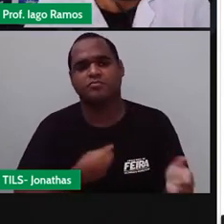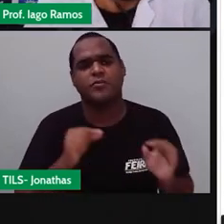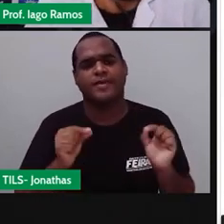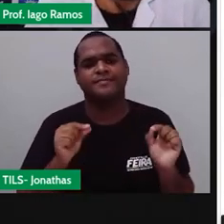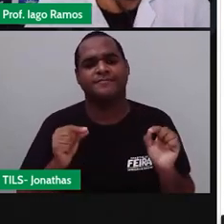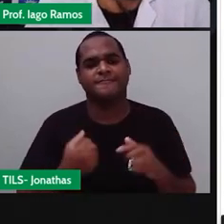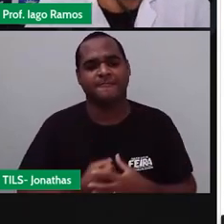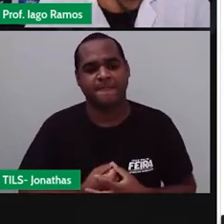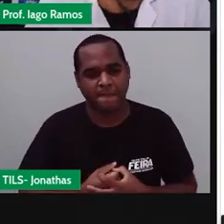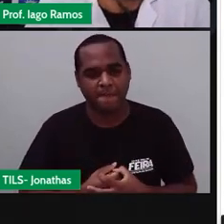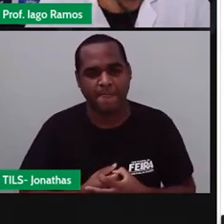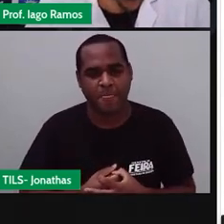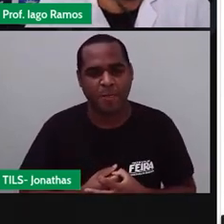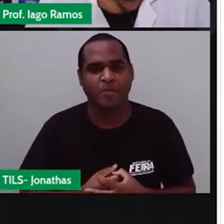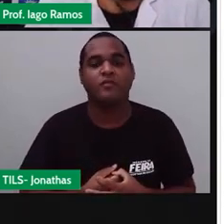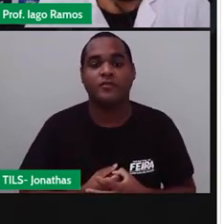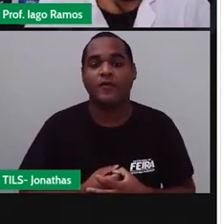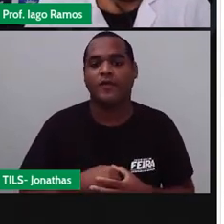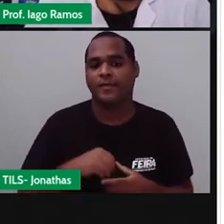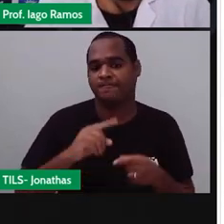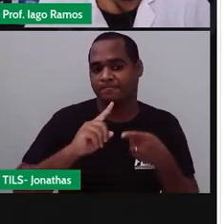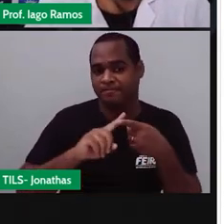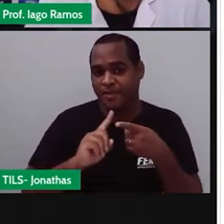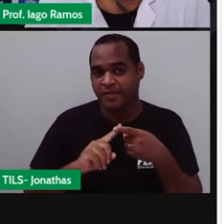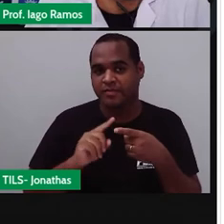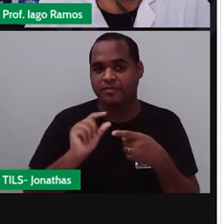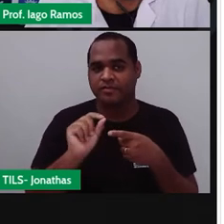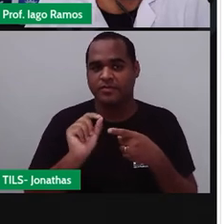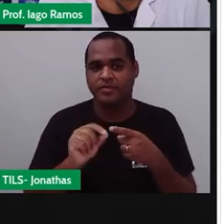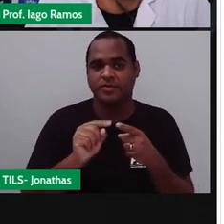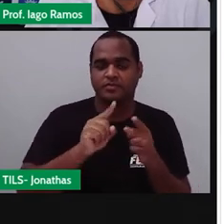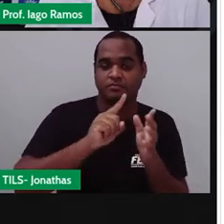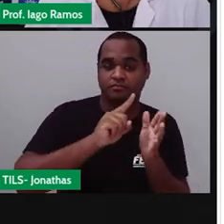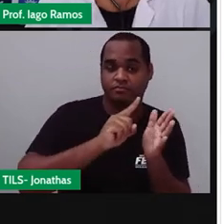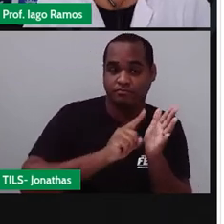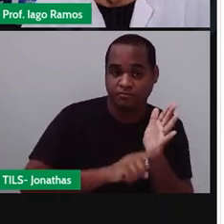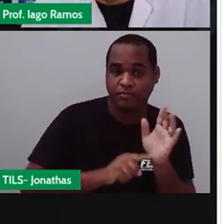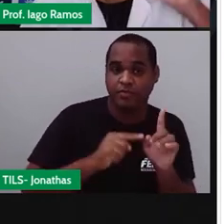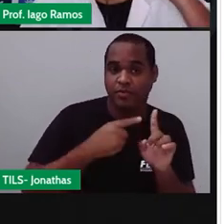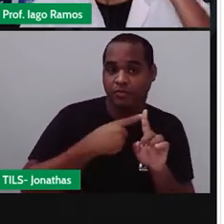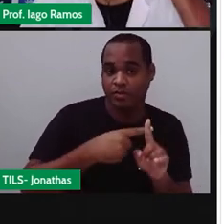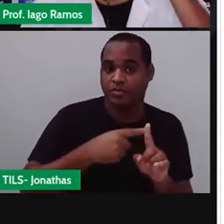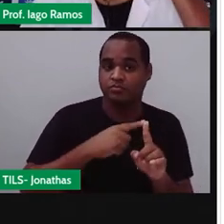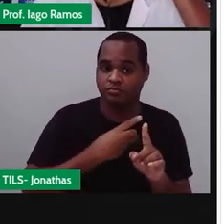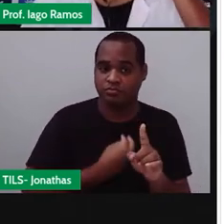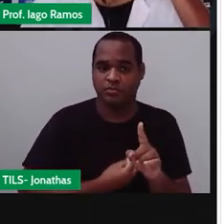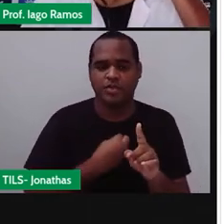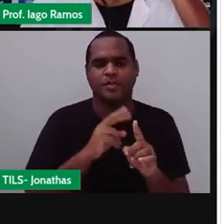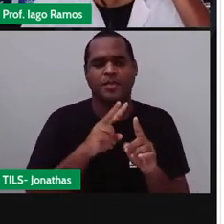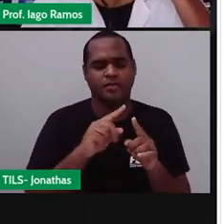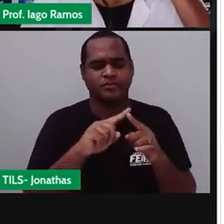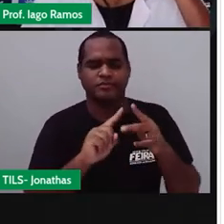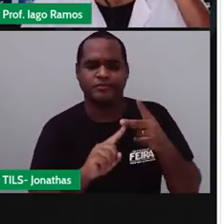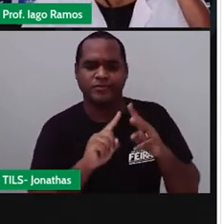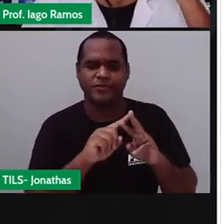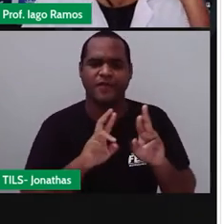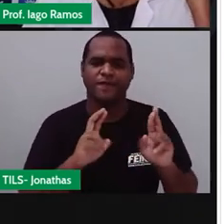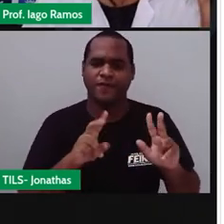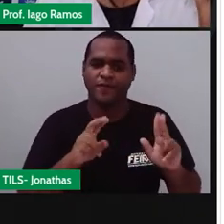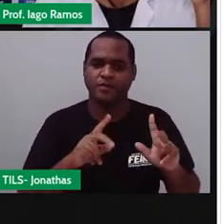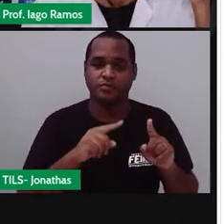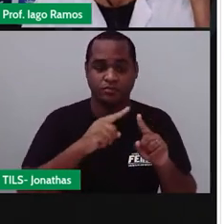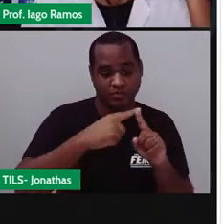Na primeira situação, um está positivo e o outro está negativo. Sinais diferentes. Um está